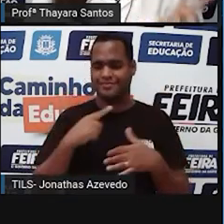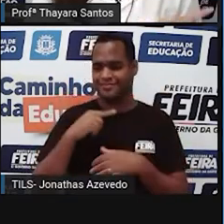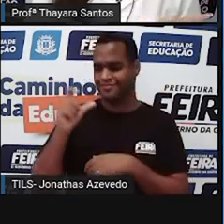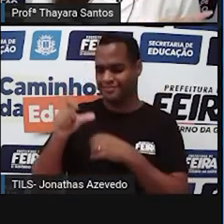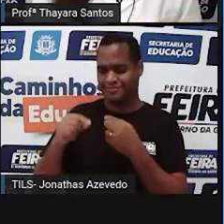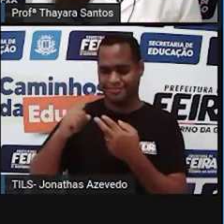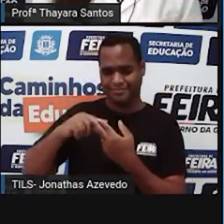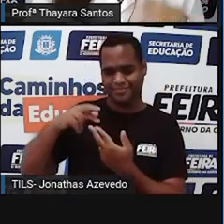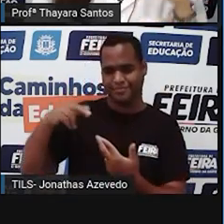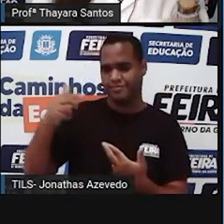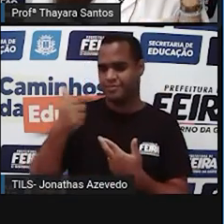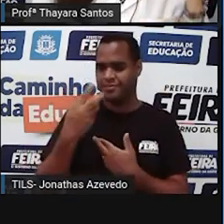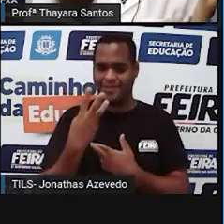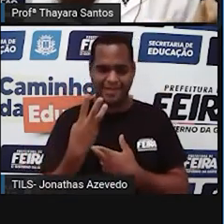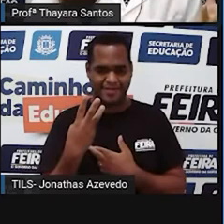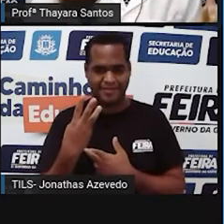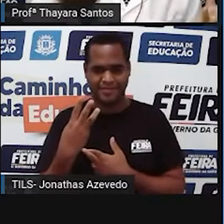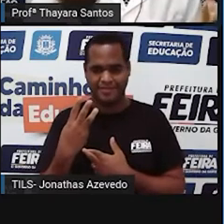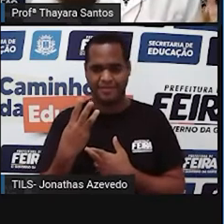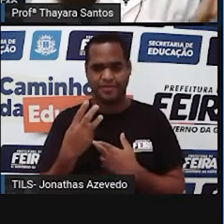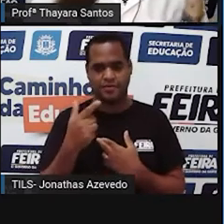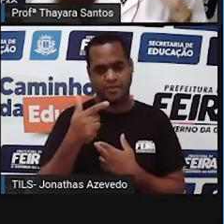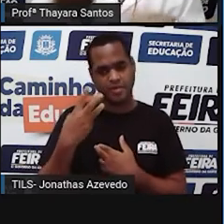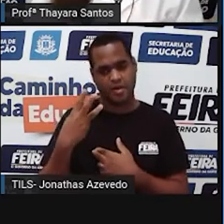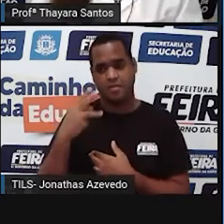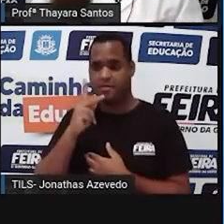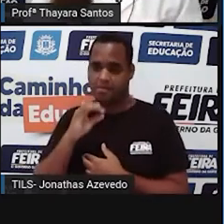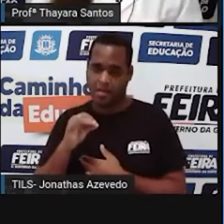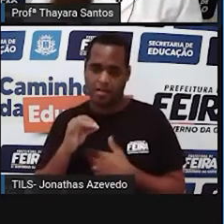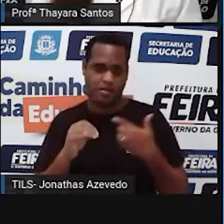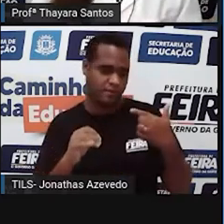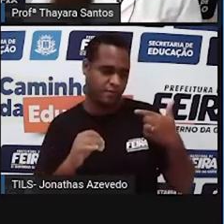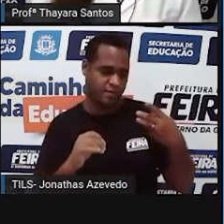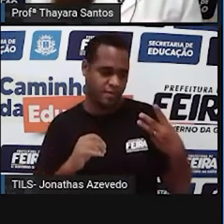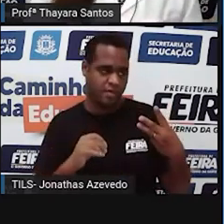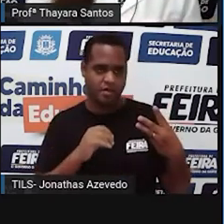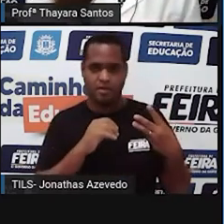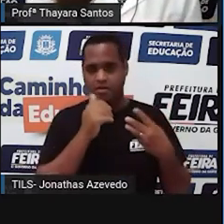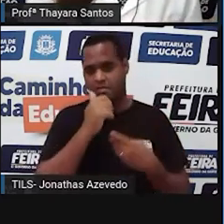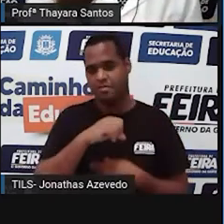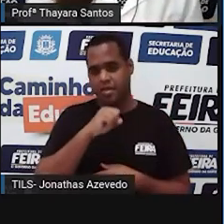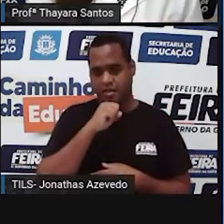23 pares, né? 23 a gente herdou do pai, 23 a gente herdou da mãe.